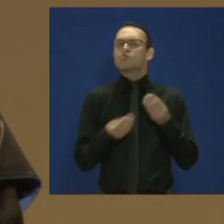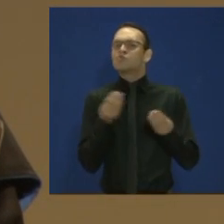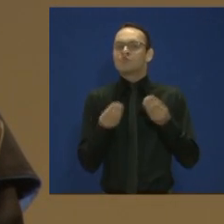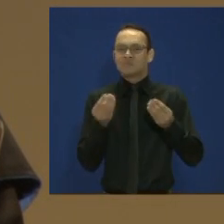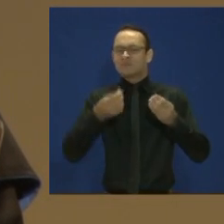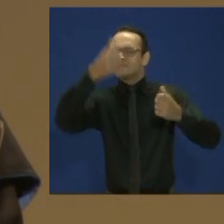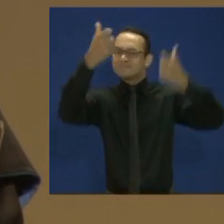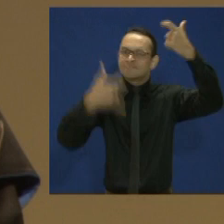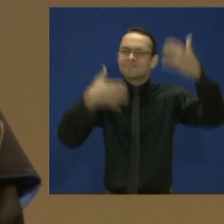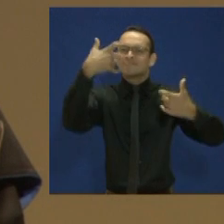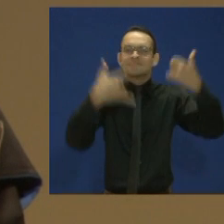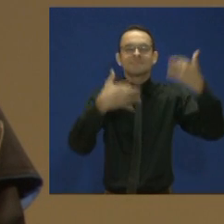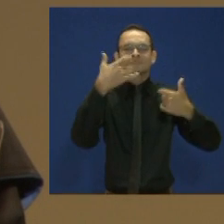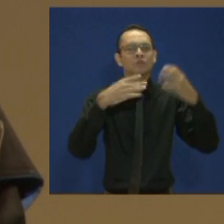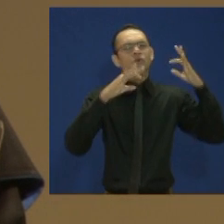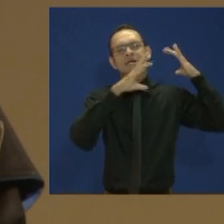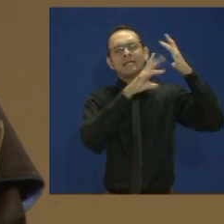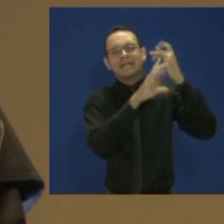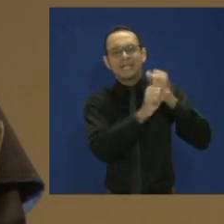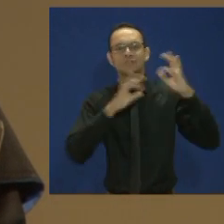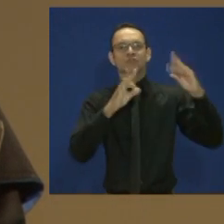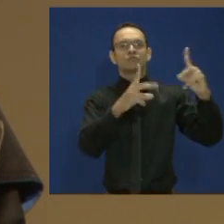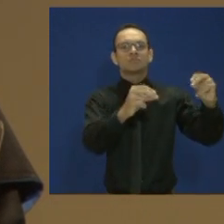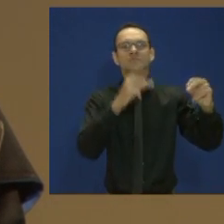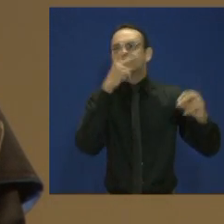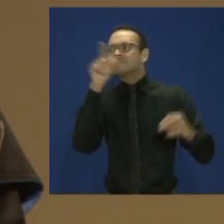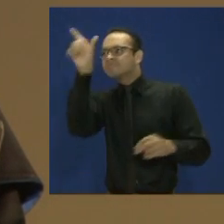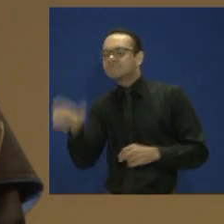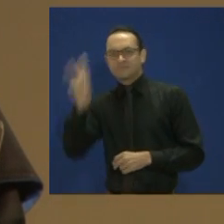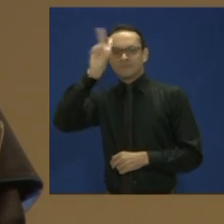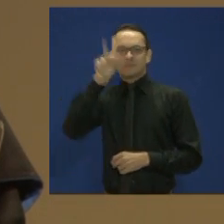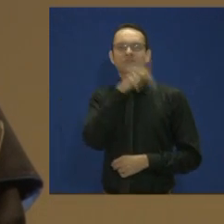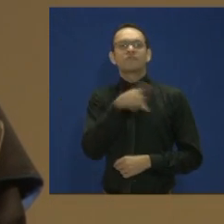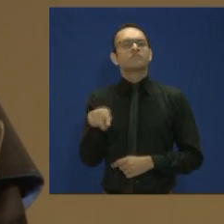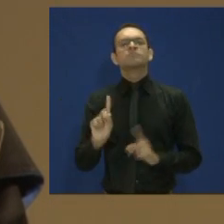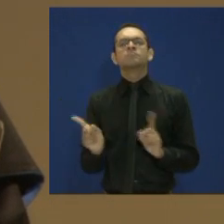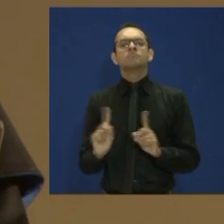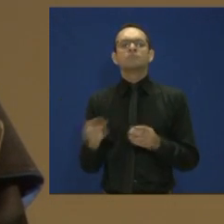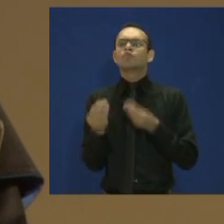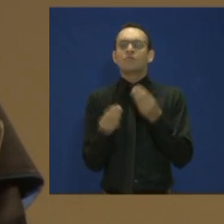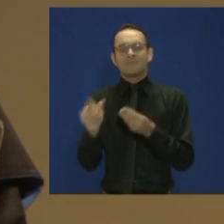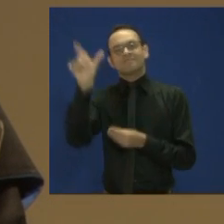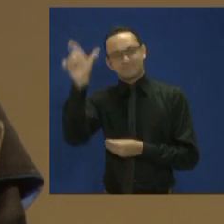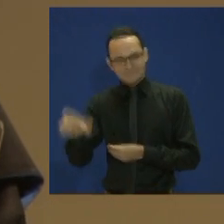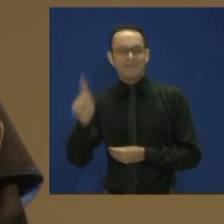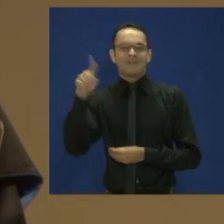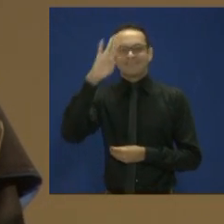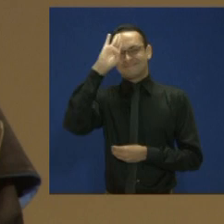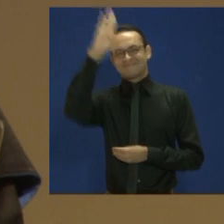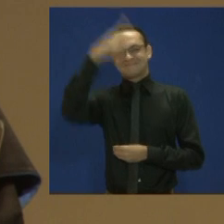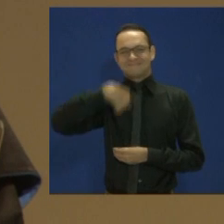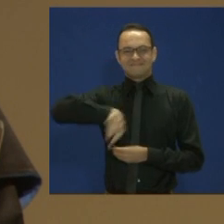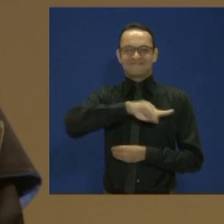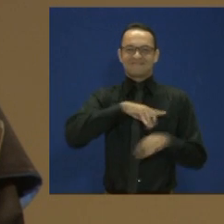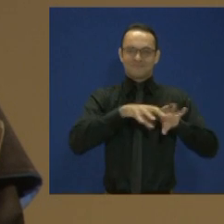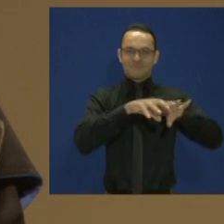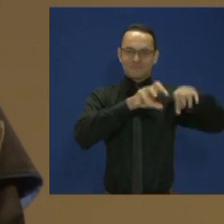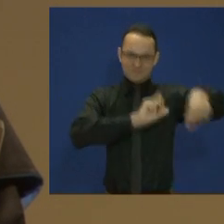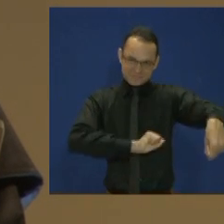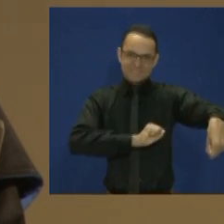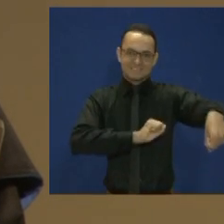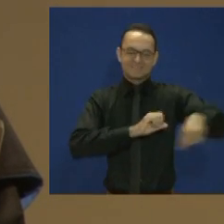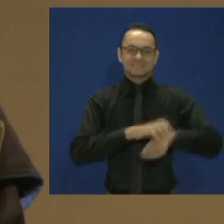professores? Profissionais fundamentais para nossa formação. Professores, saiba que nós,